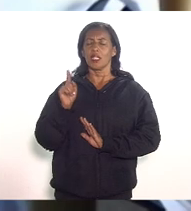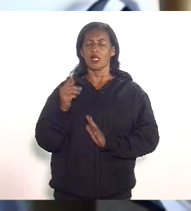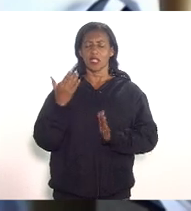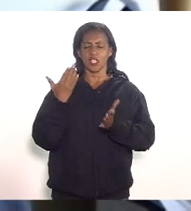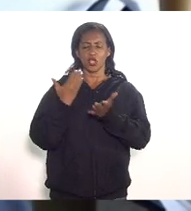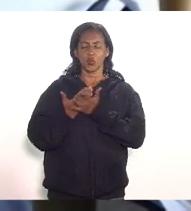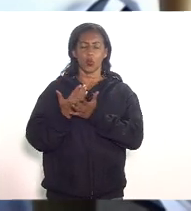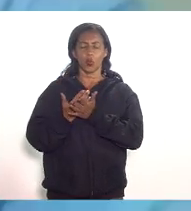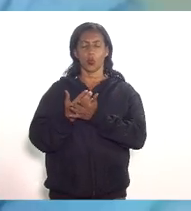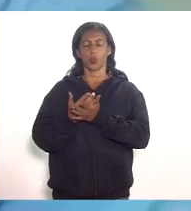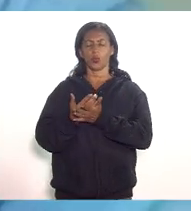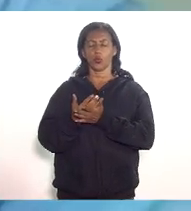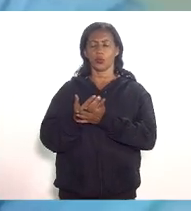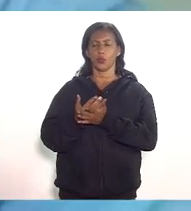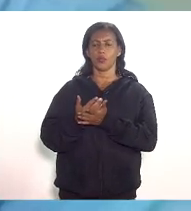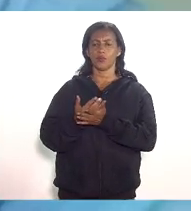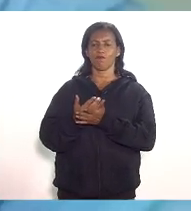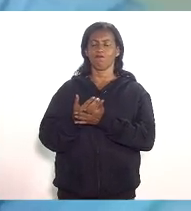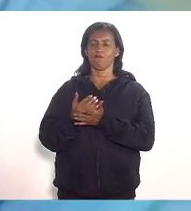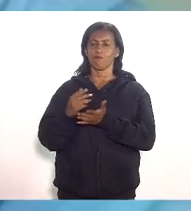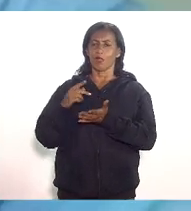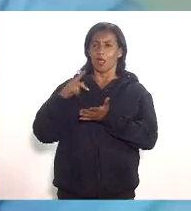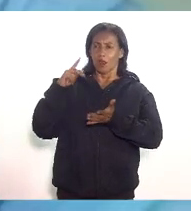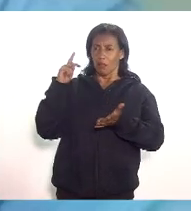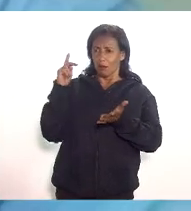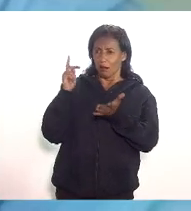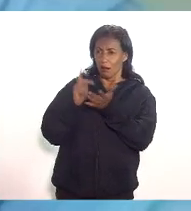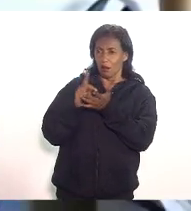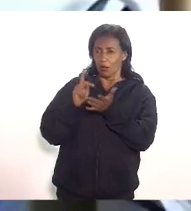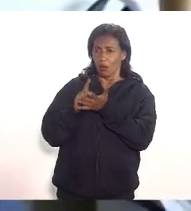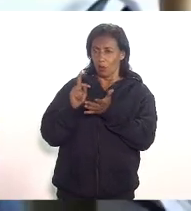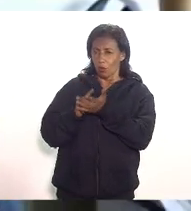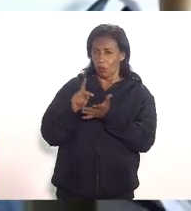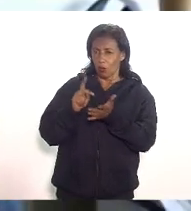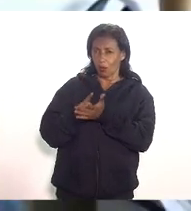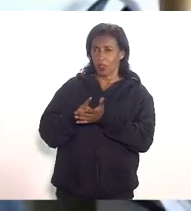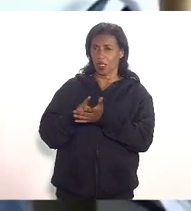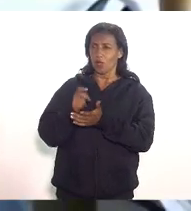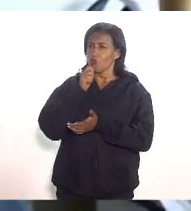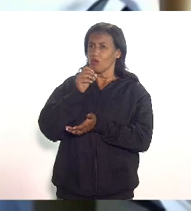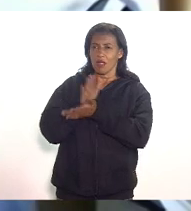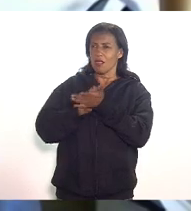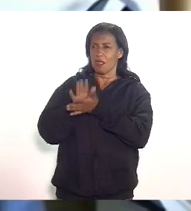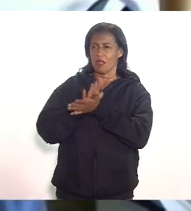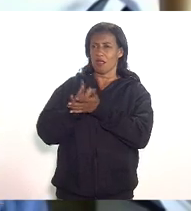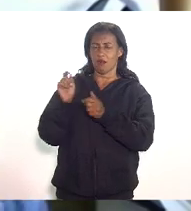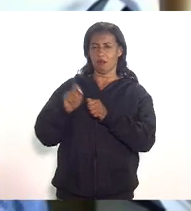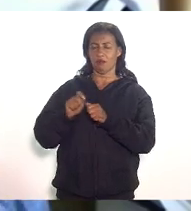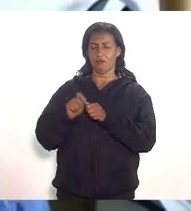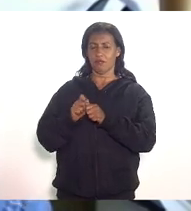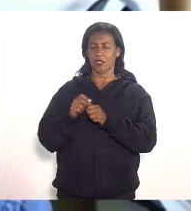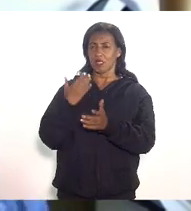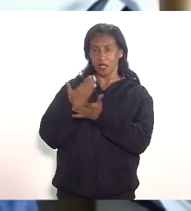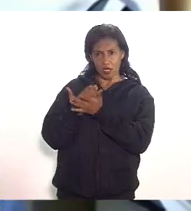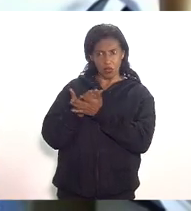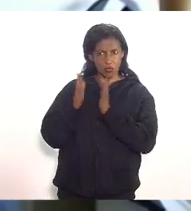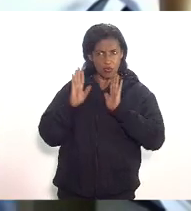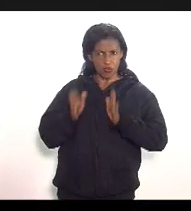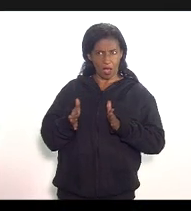concreto que não tem paradigma de compa não tem paradigma para se fazer esse estudo houve